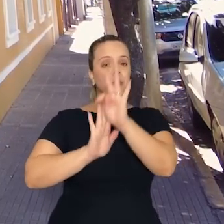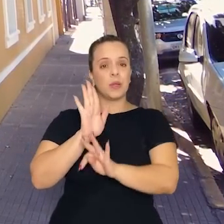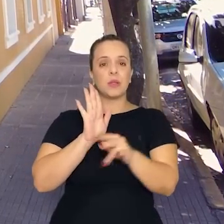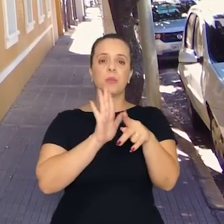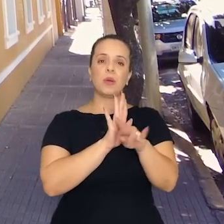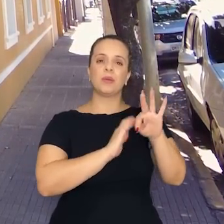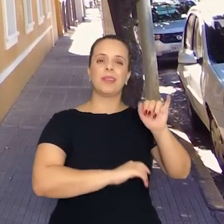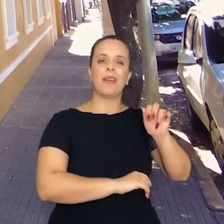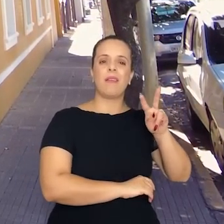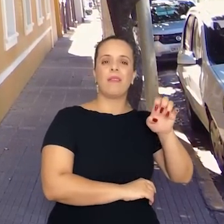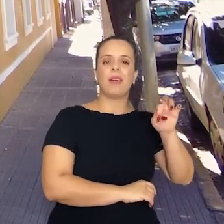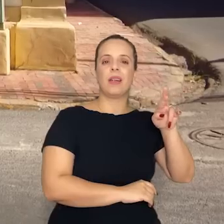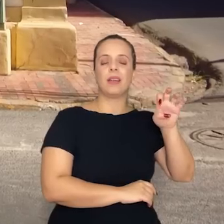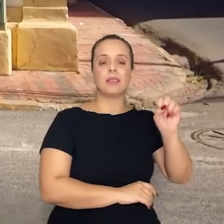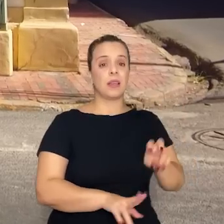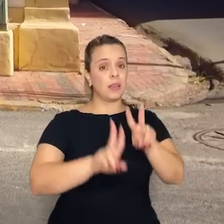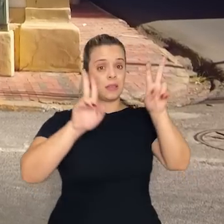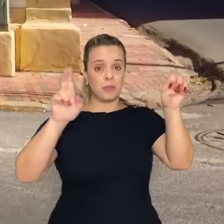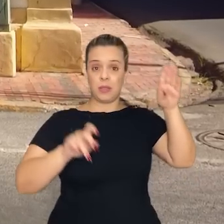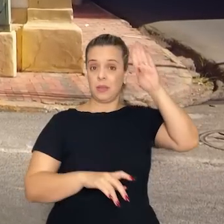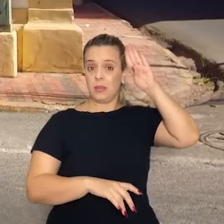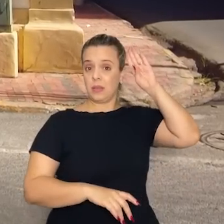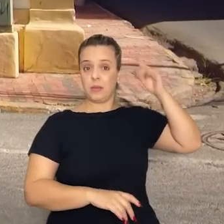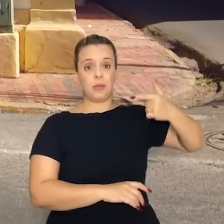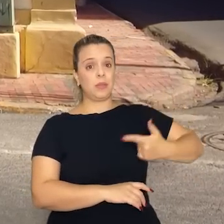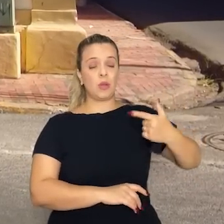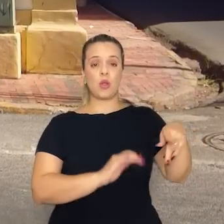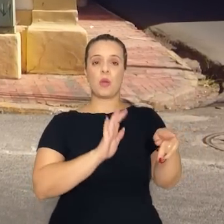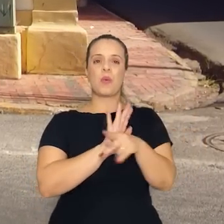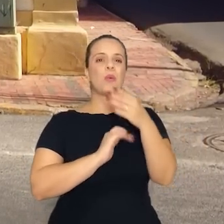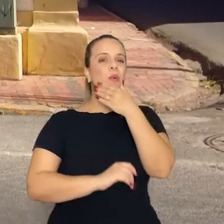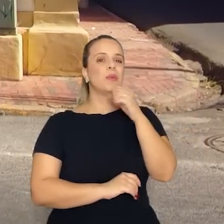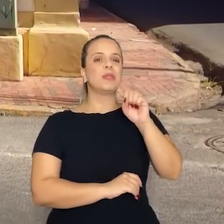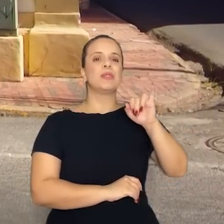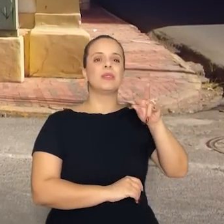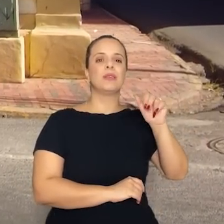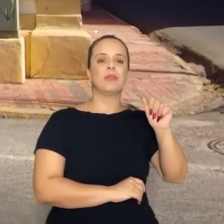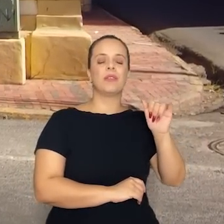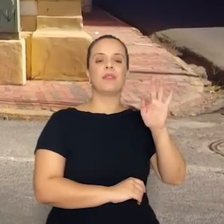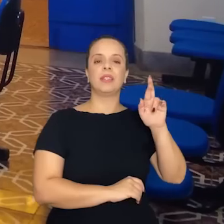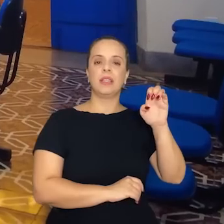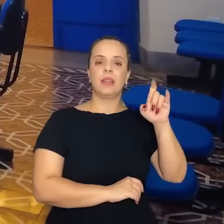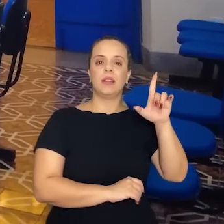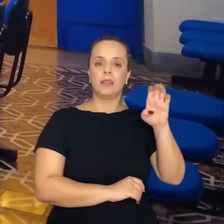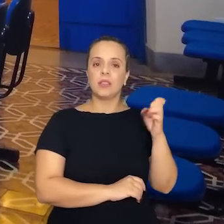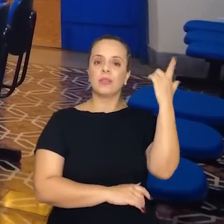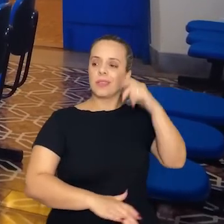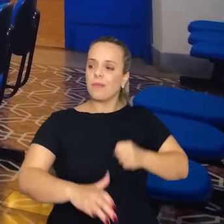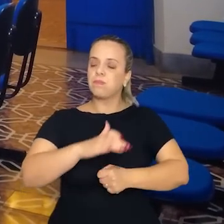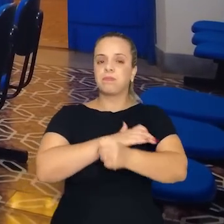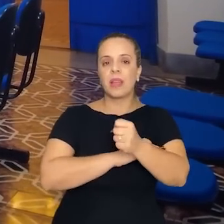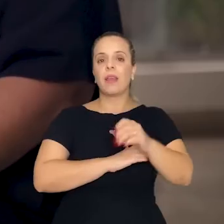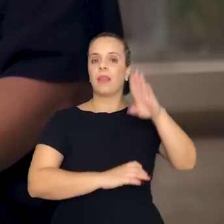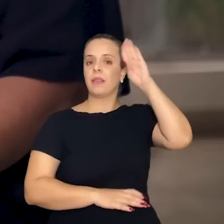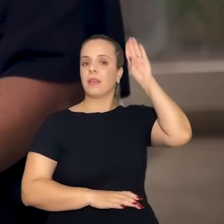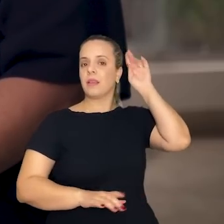sobre a segunda academia, que é quando o Silva Freire é empossado na Academia Mato Grosso S. de Letras. Ele diz, é